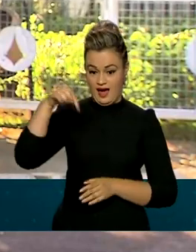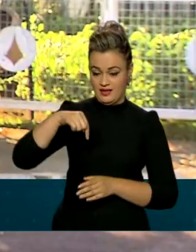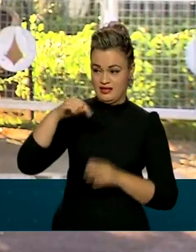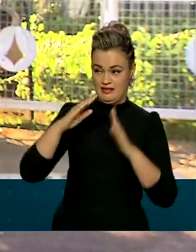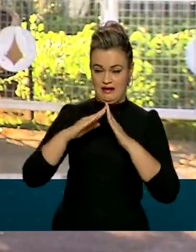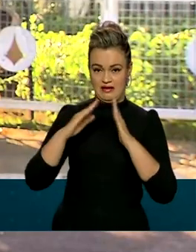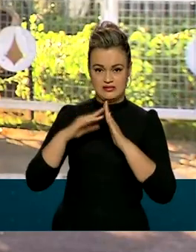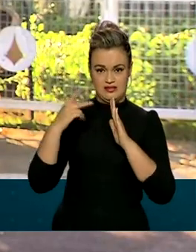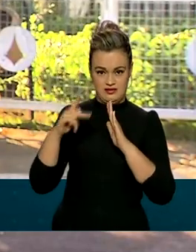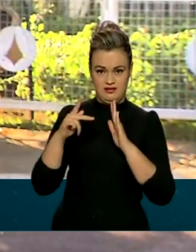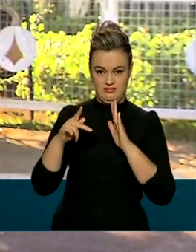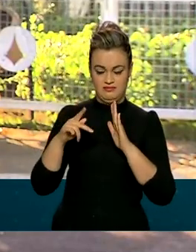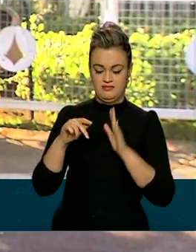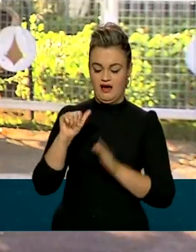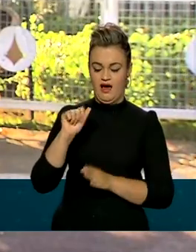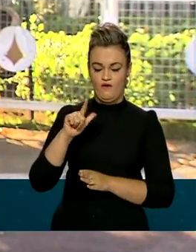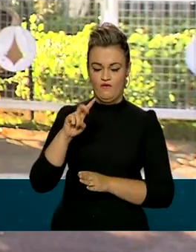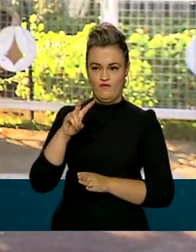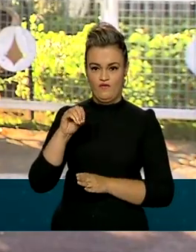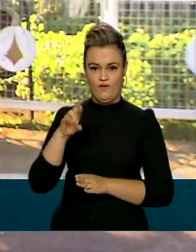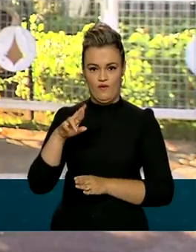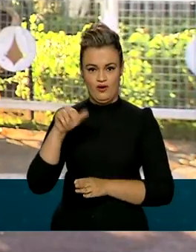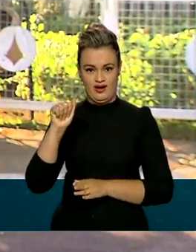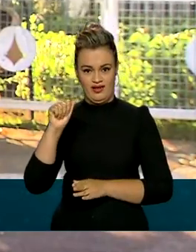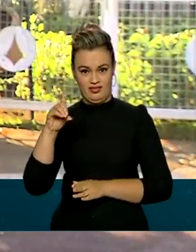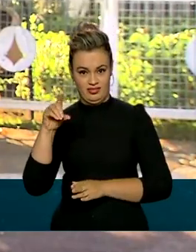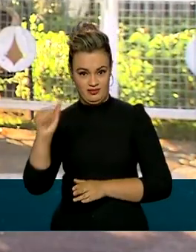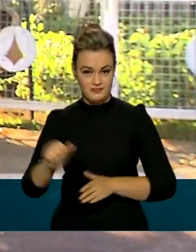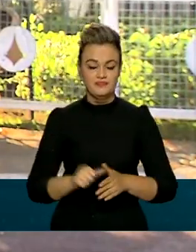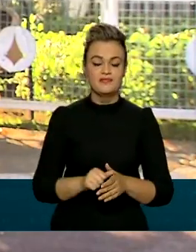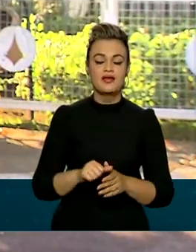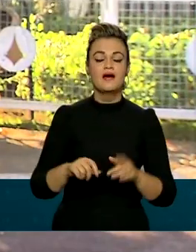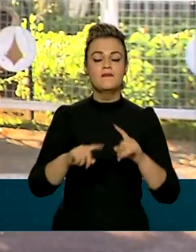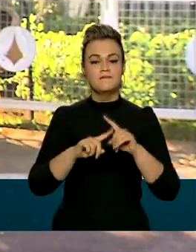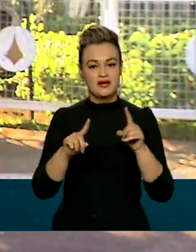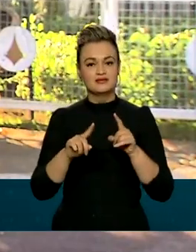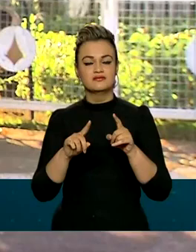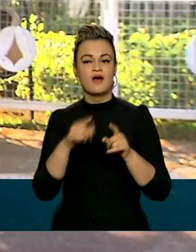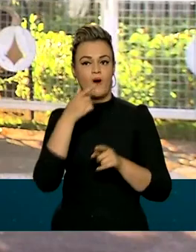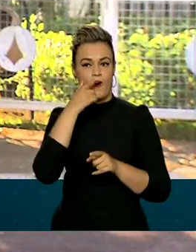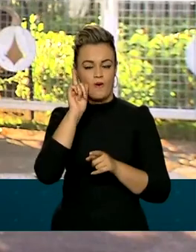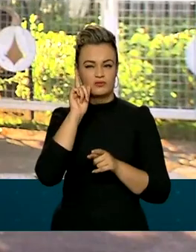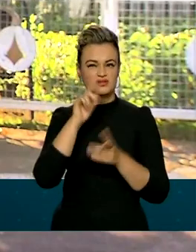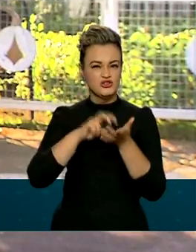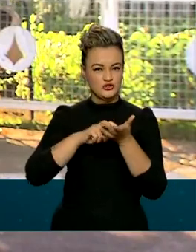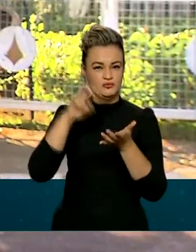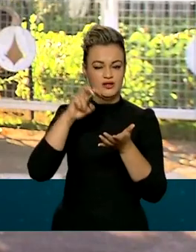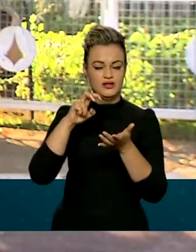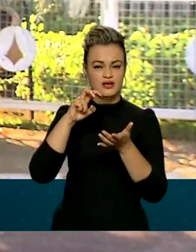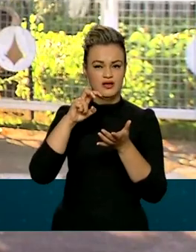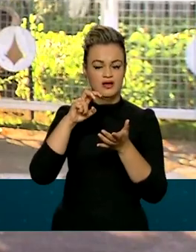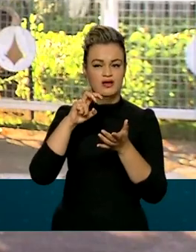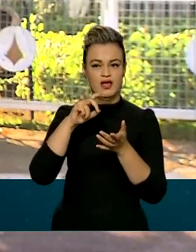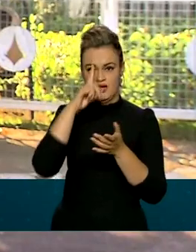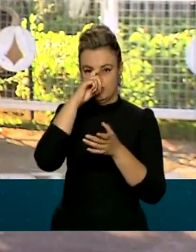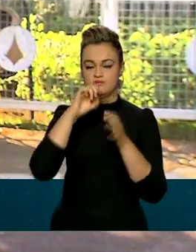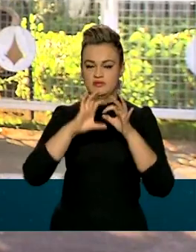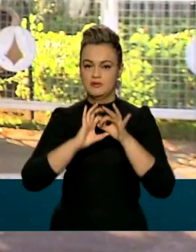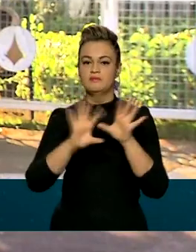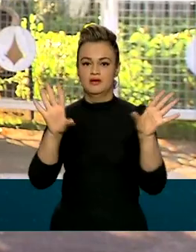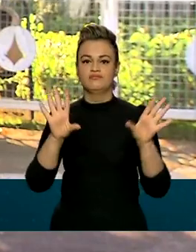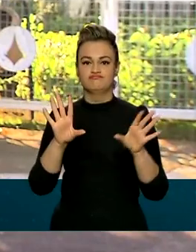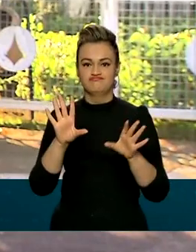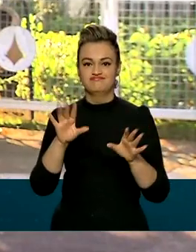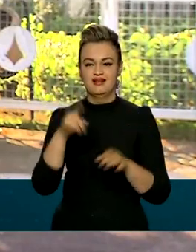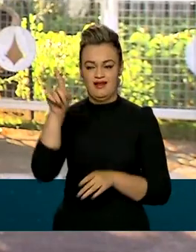residência oficial no Palácio da Alvorada. Mas o presidente Bolsonaro recebeu alta ontem pela manhã do Hospital Vila Nova Estar,